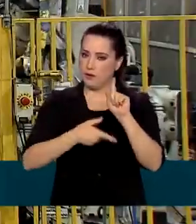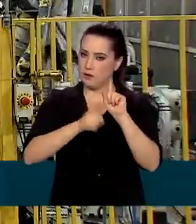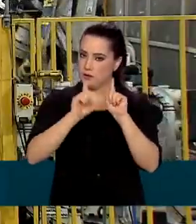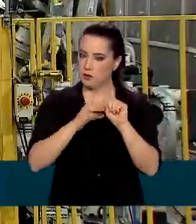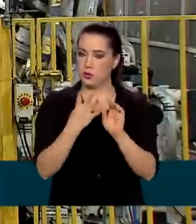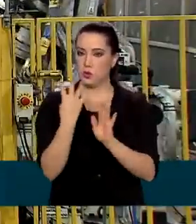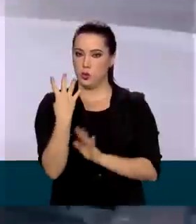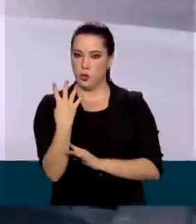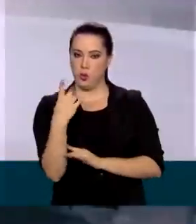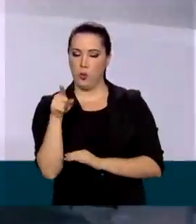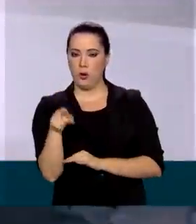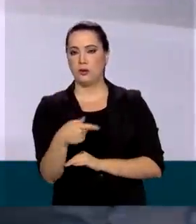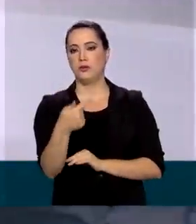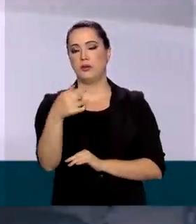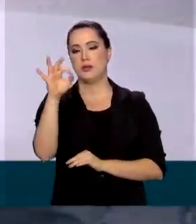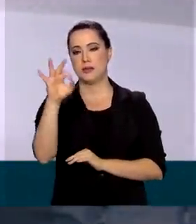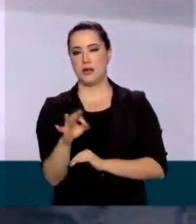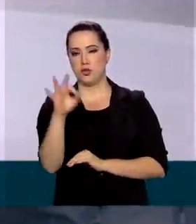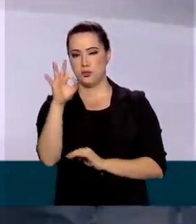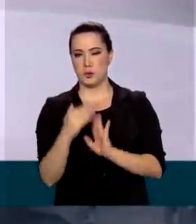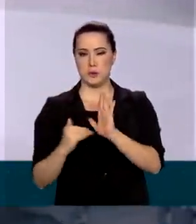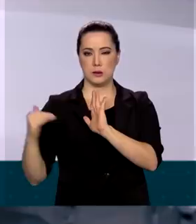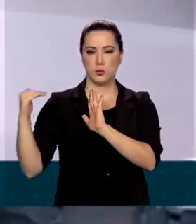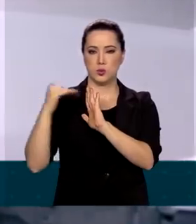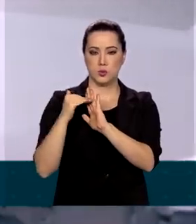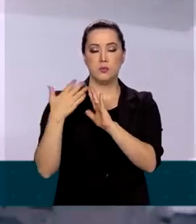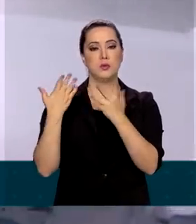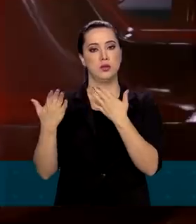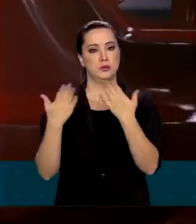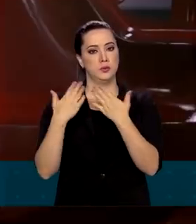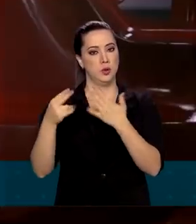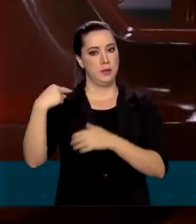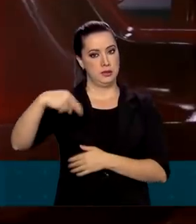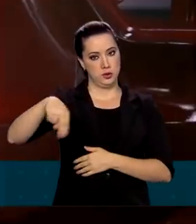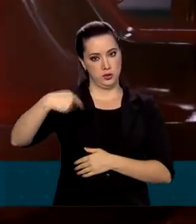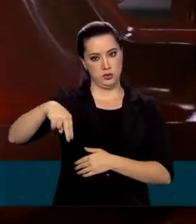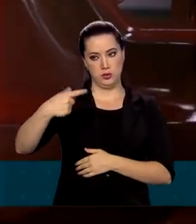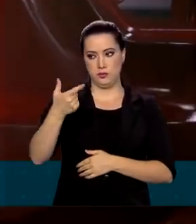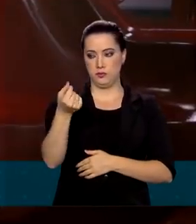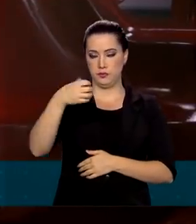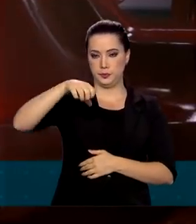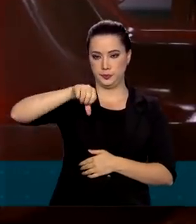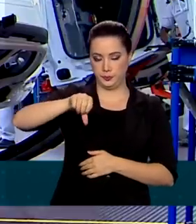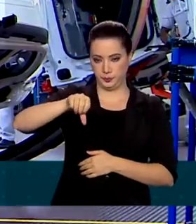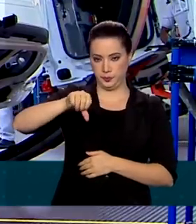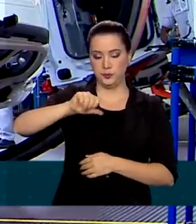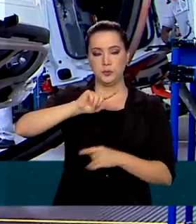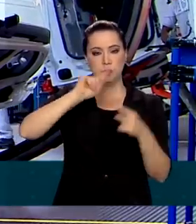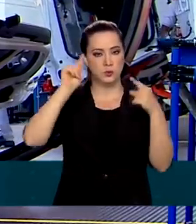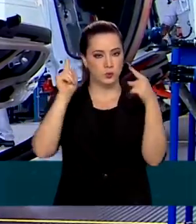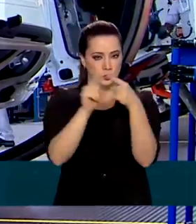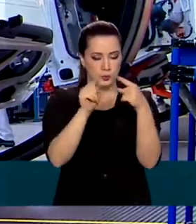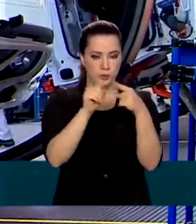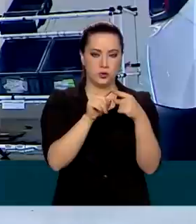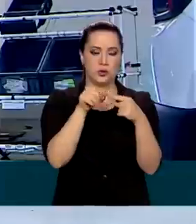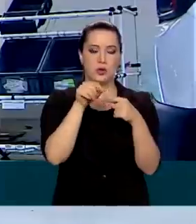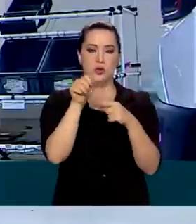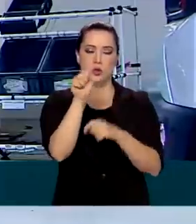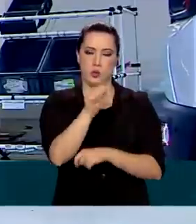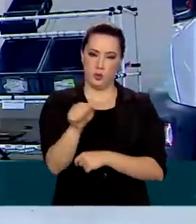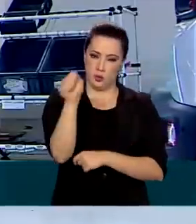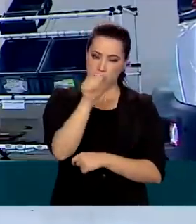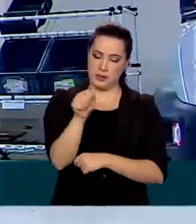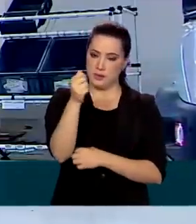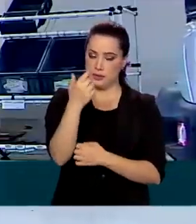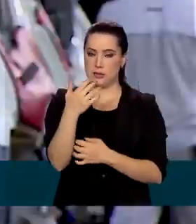de 4,7% em relação a novembro de 2019, segundo a Associação Nacional